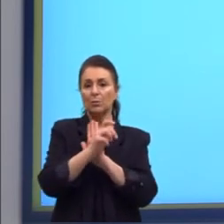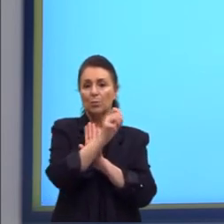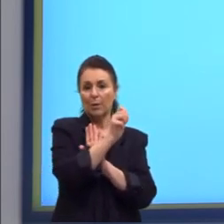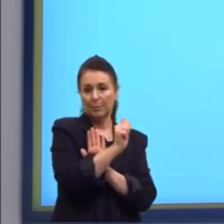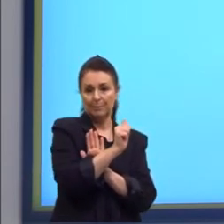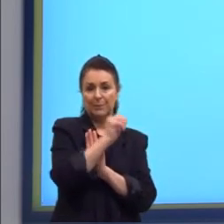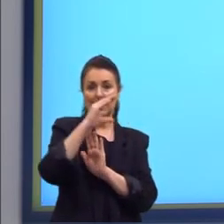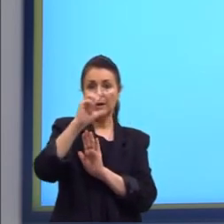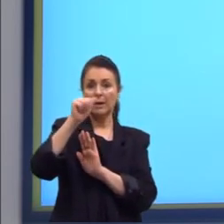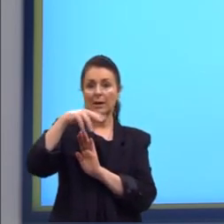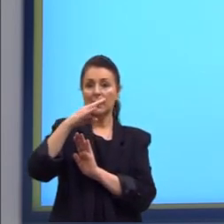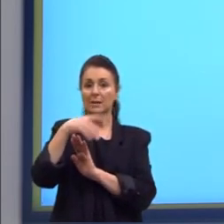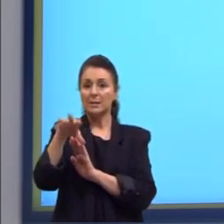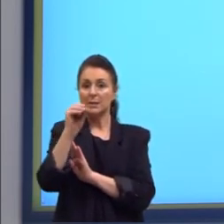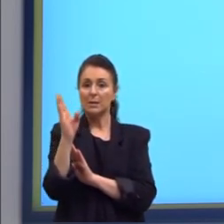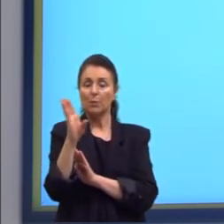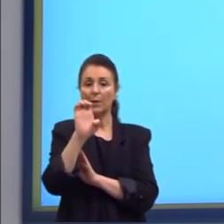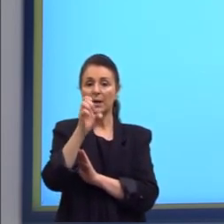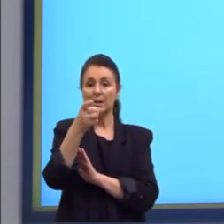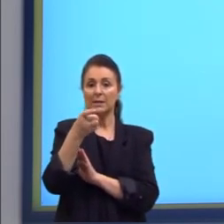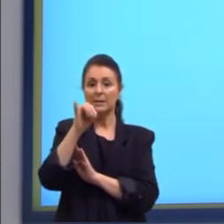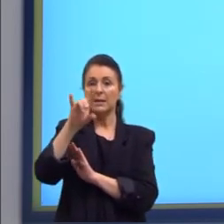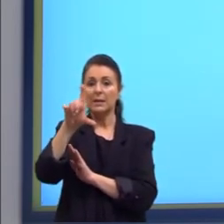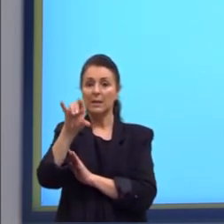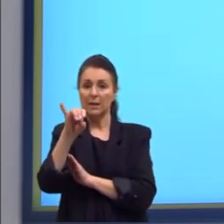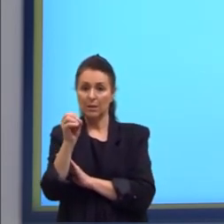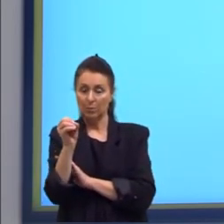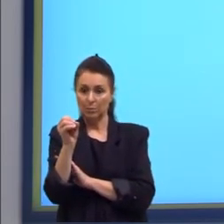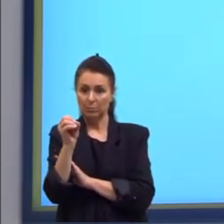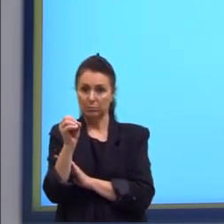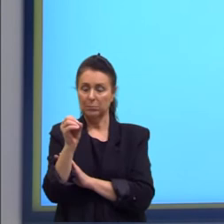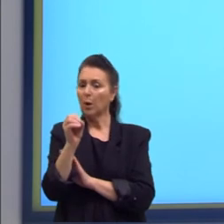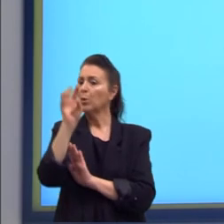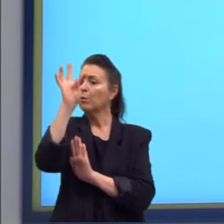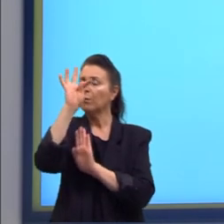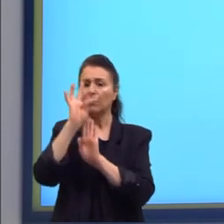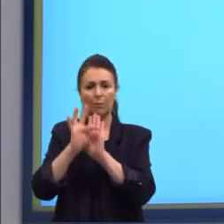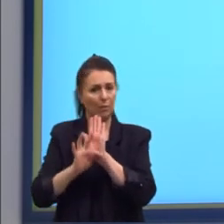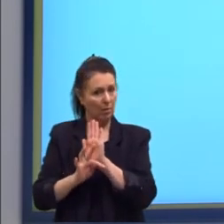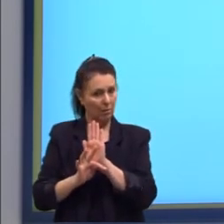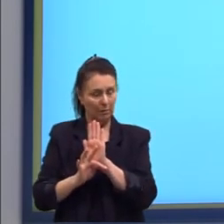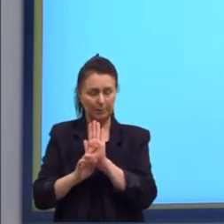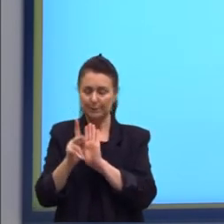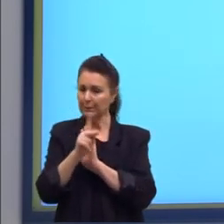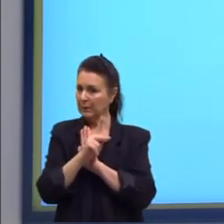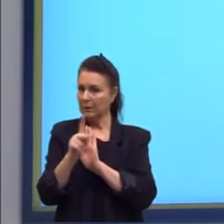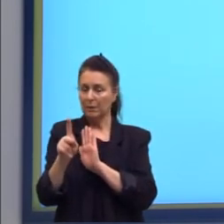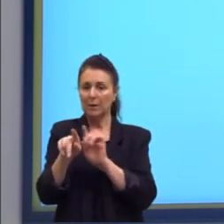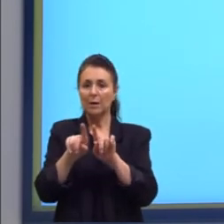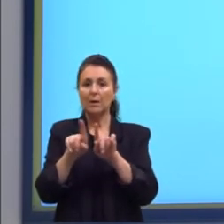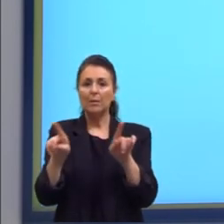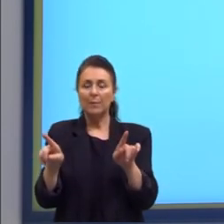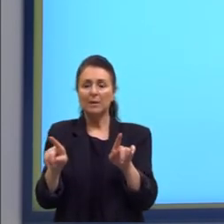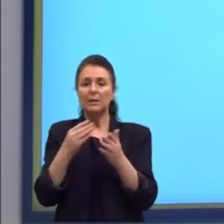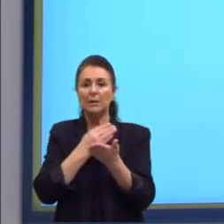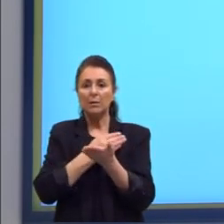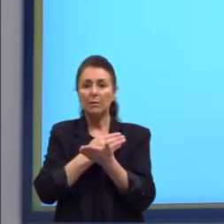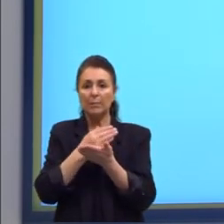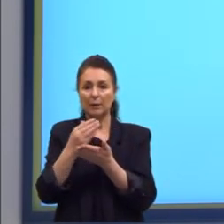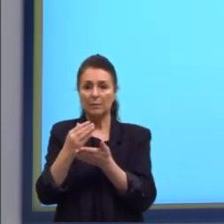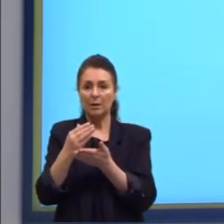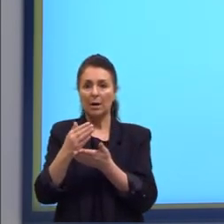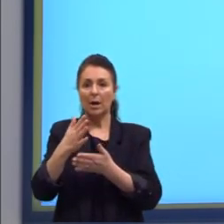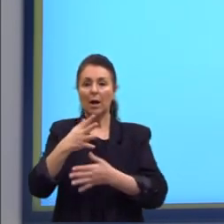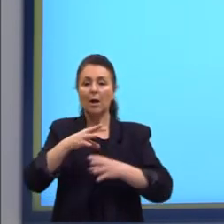do Exílio. Todos vocês já conhecem esse texto. Eu não vou ler ele na íntegra. mas é aquele que começa com